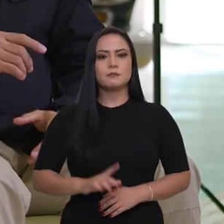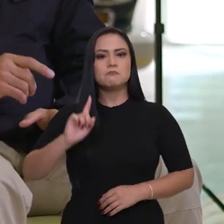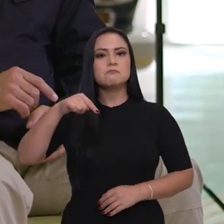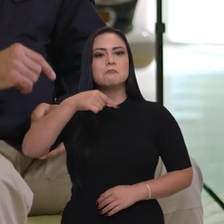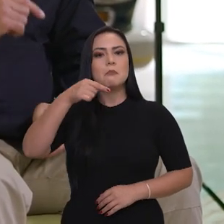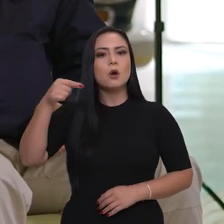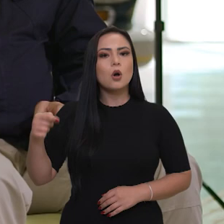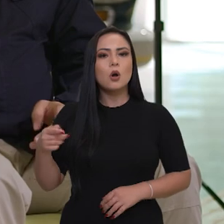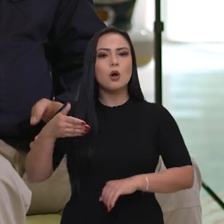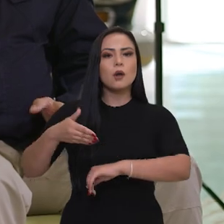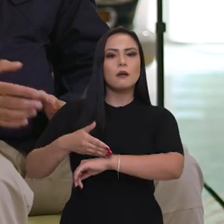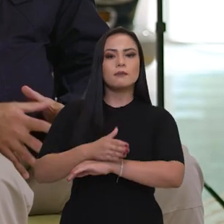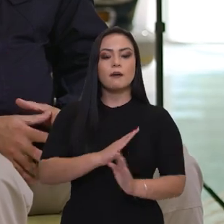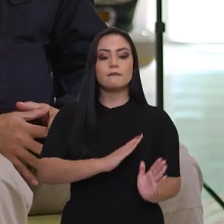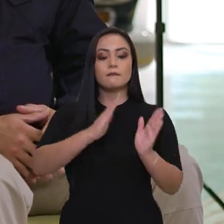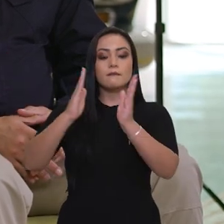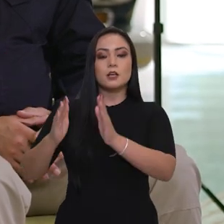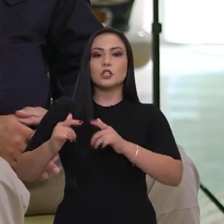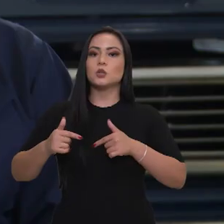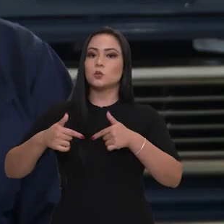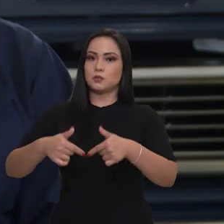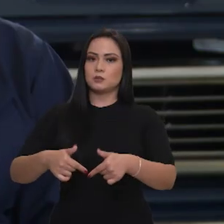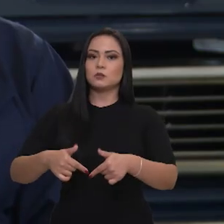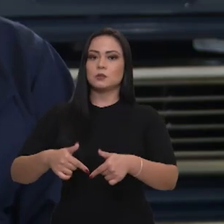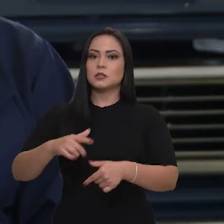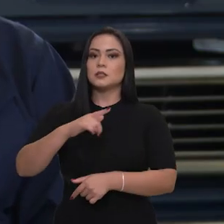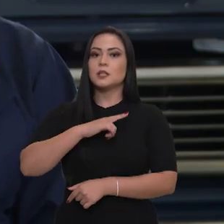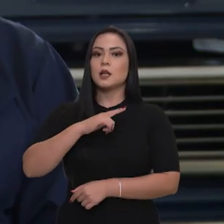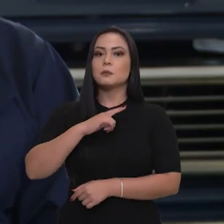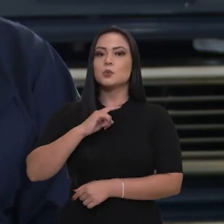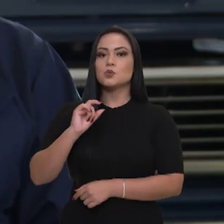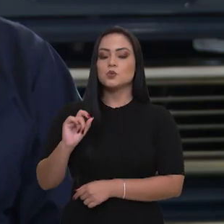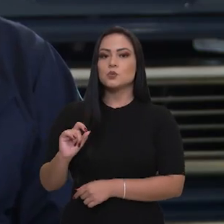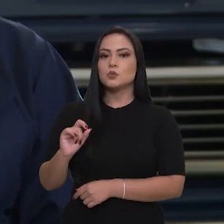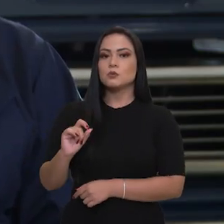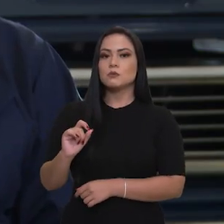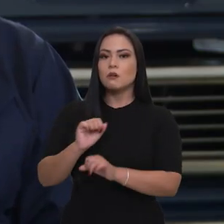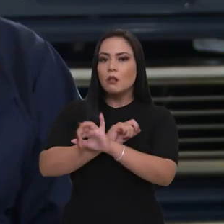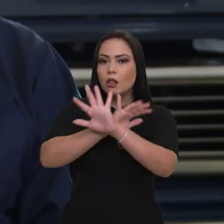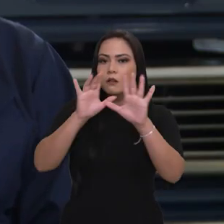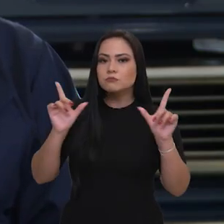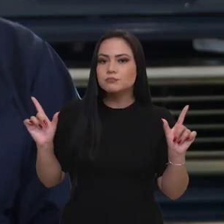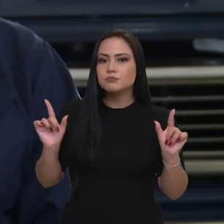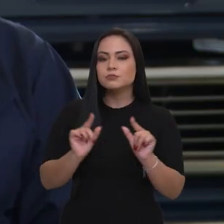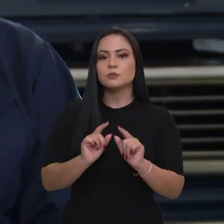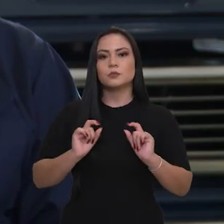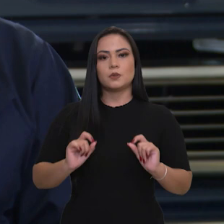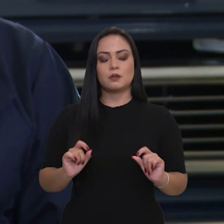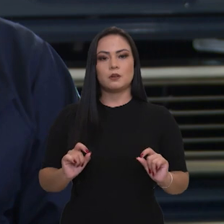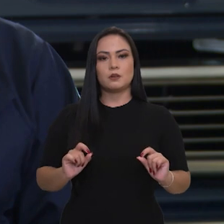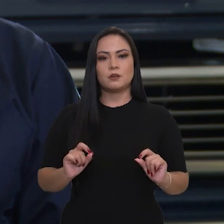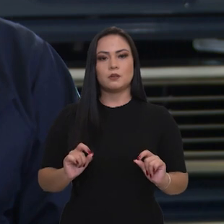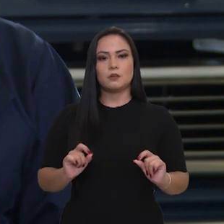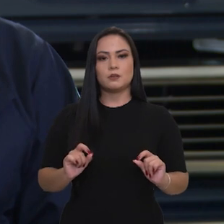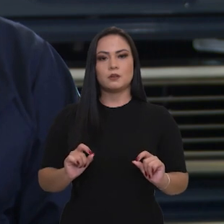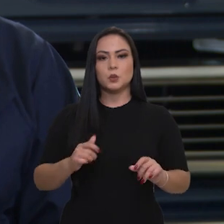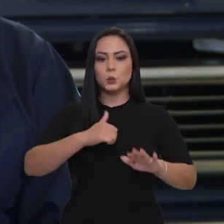logo depois se ingressa a fase de atuação. Nós temos uma clara redução no